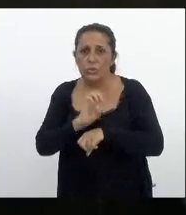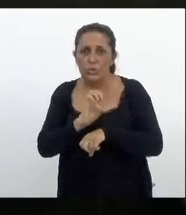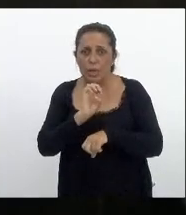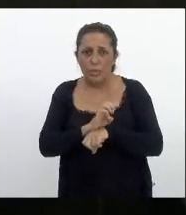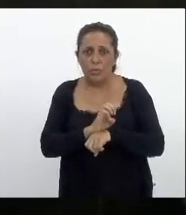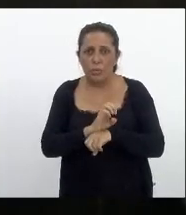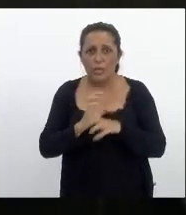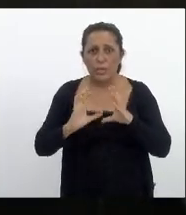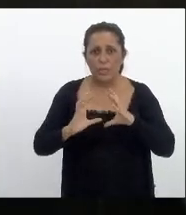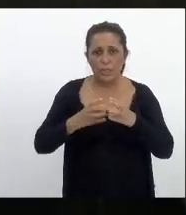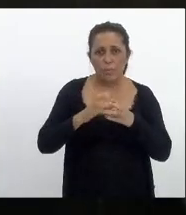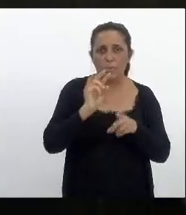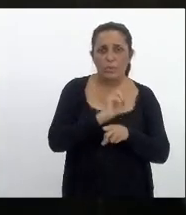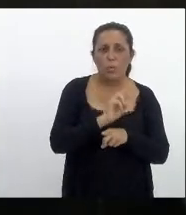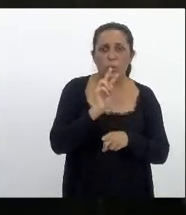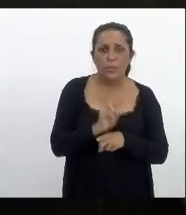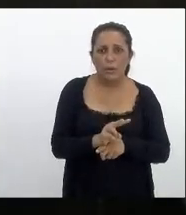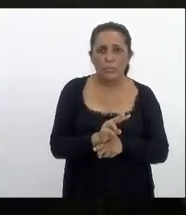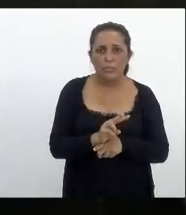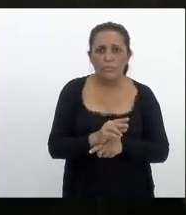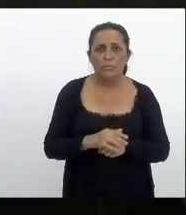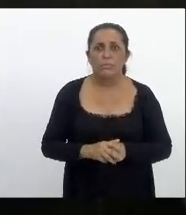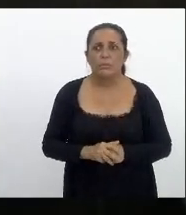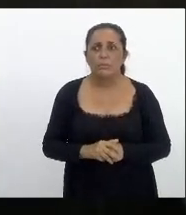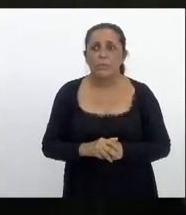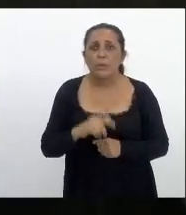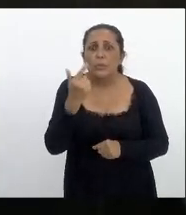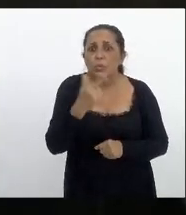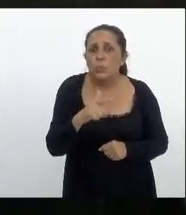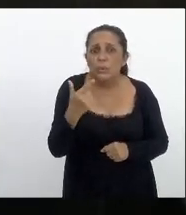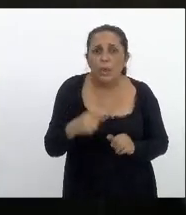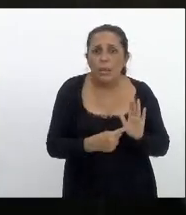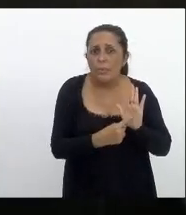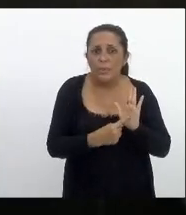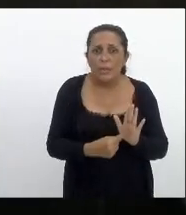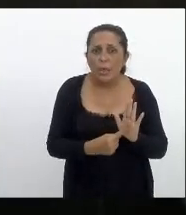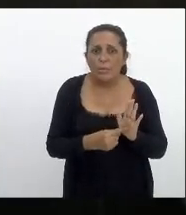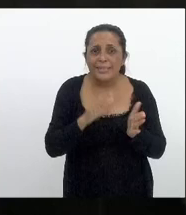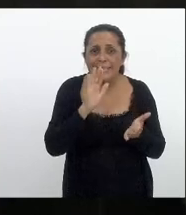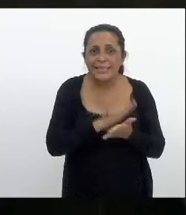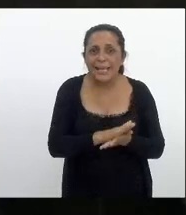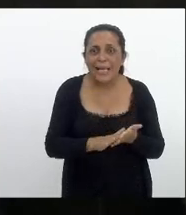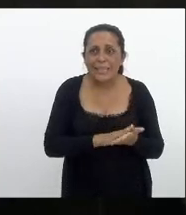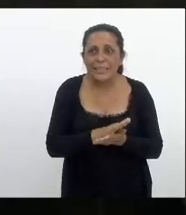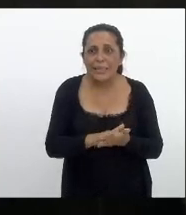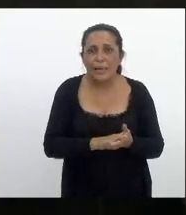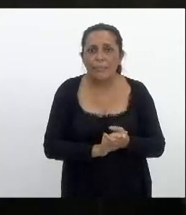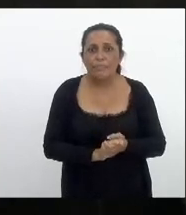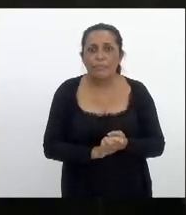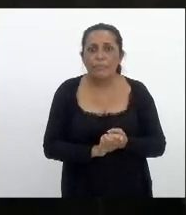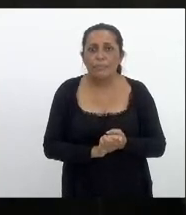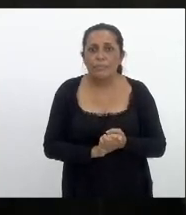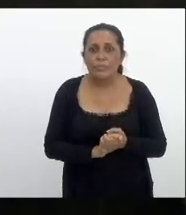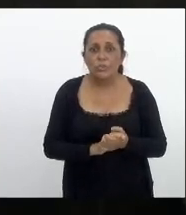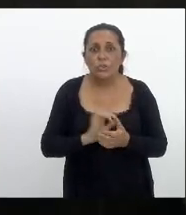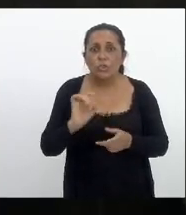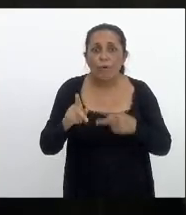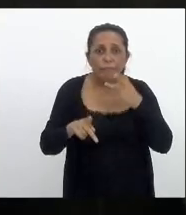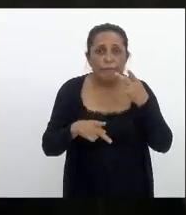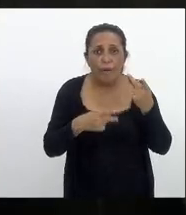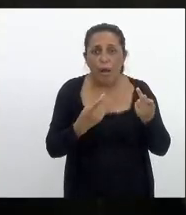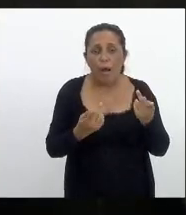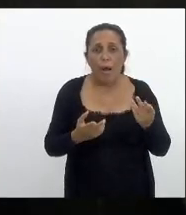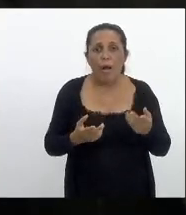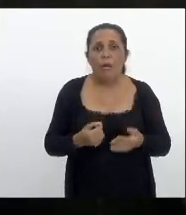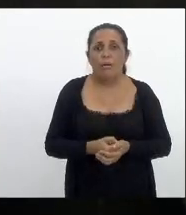equipe que está cuidando disso não tem apresentado até agora tem de falar sobre isso mas assim como